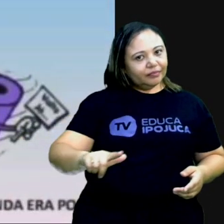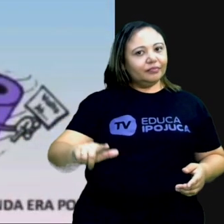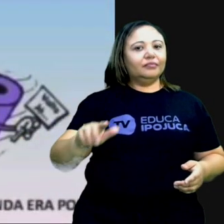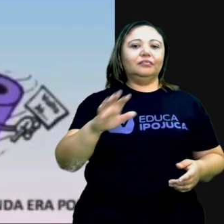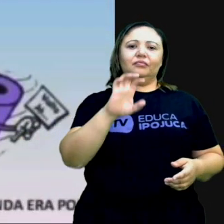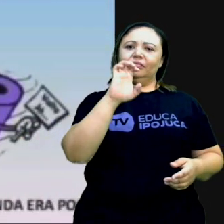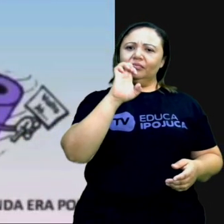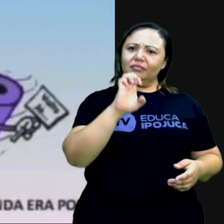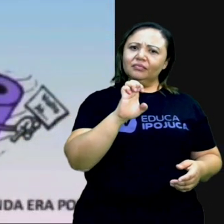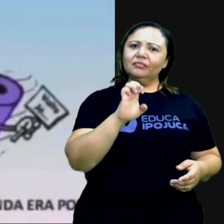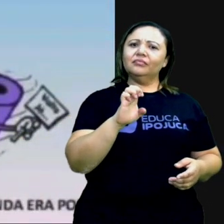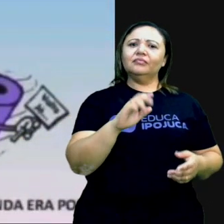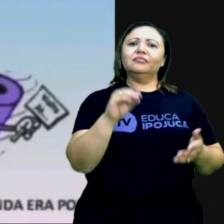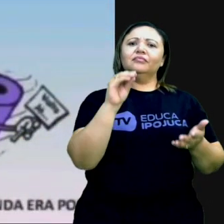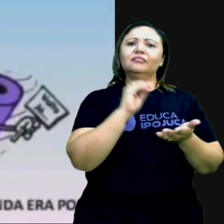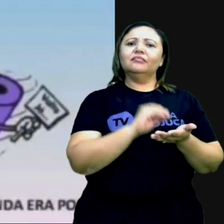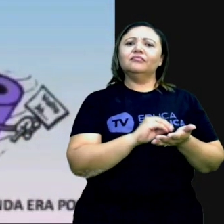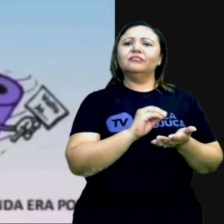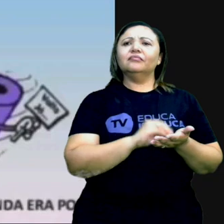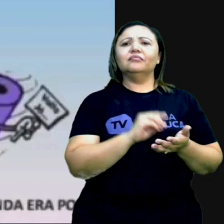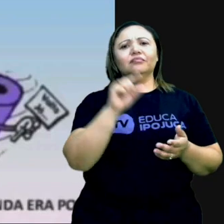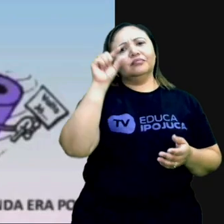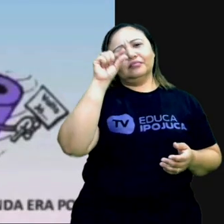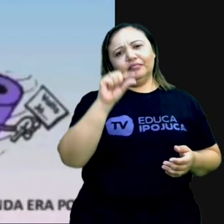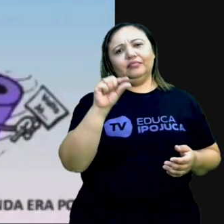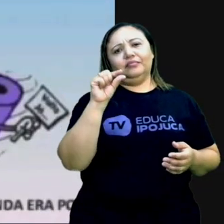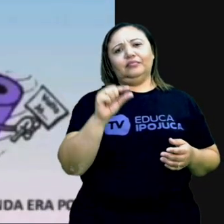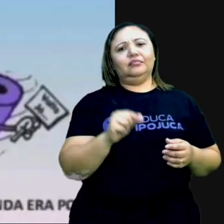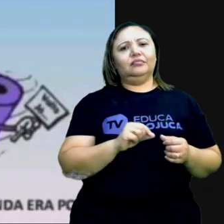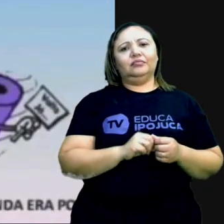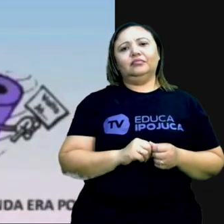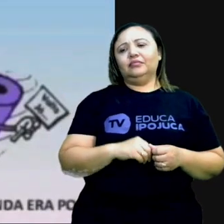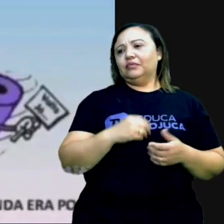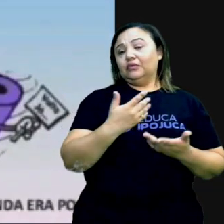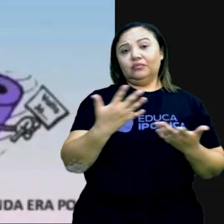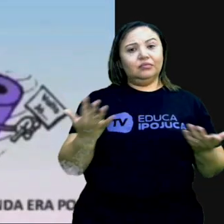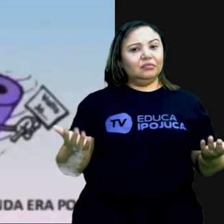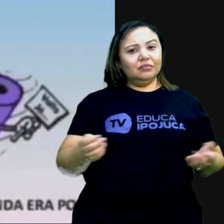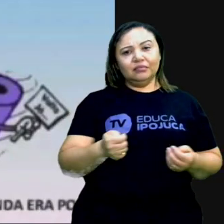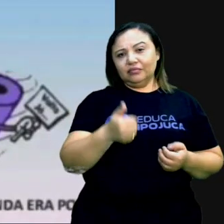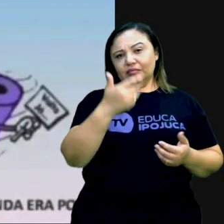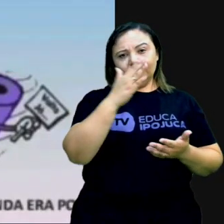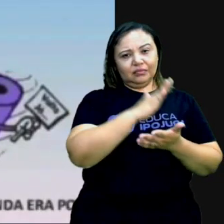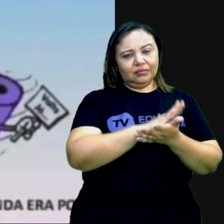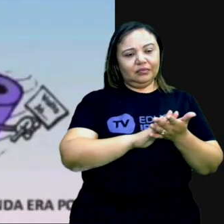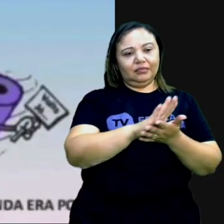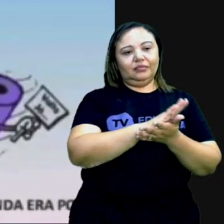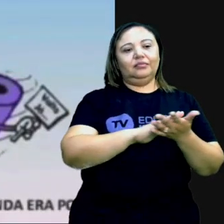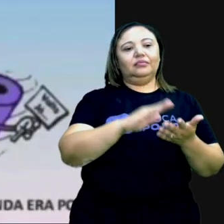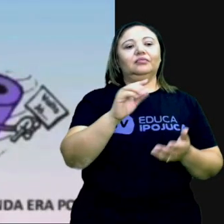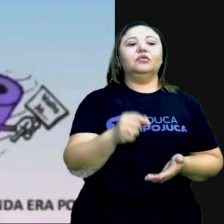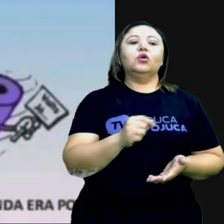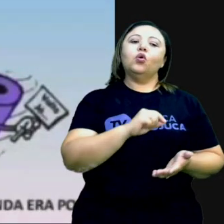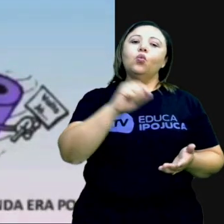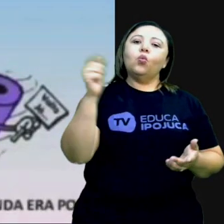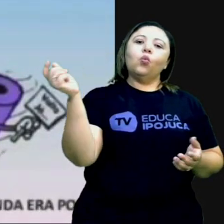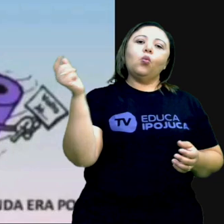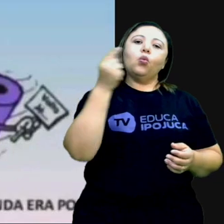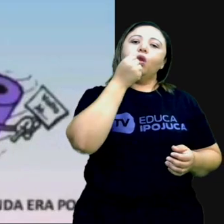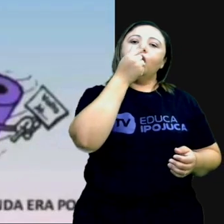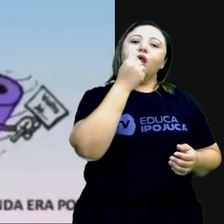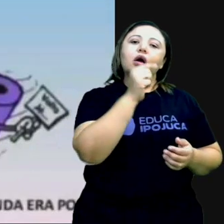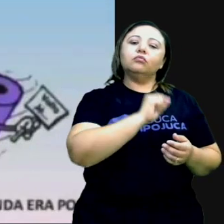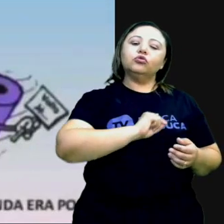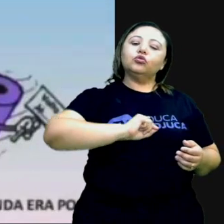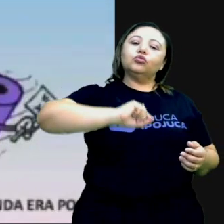o E achou que ainda era pouco. Não dava para formar quase nada. Foi então que o lápis voltou e deu